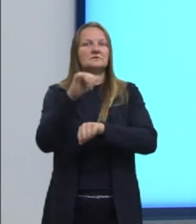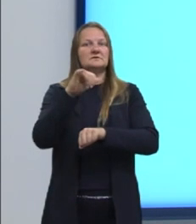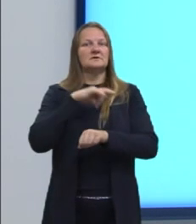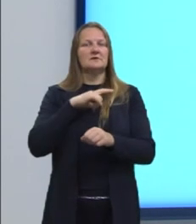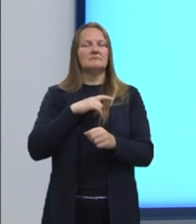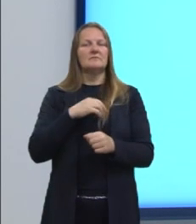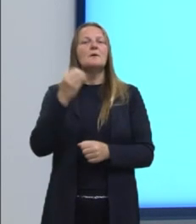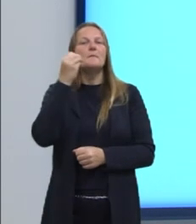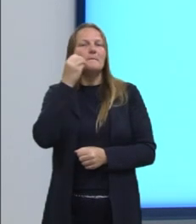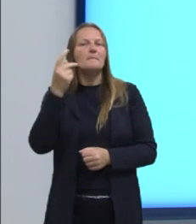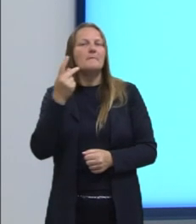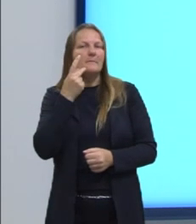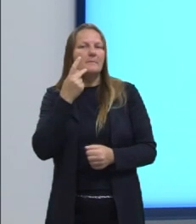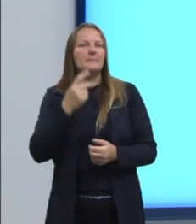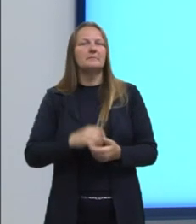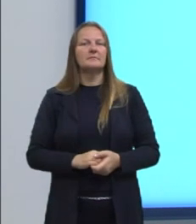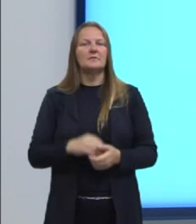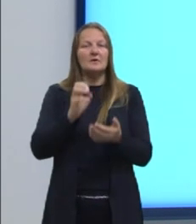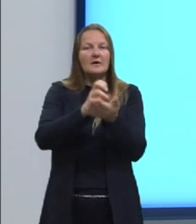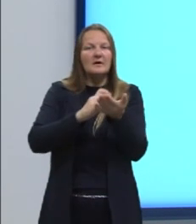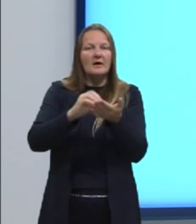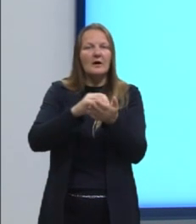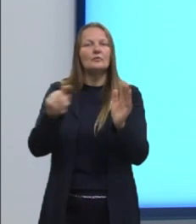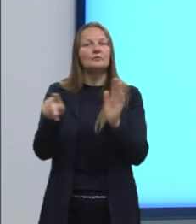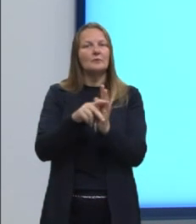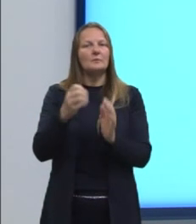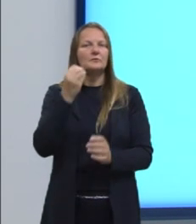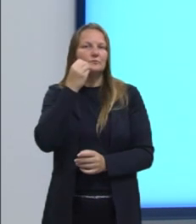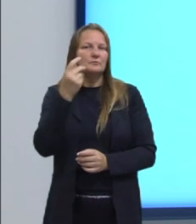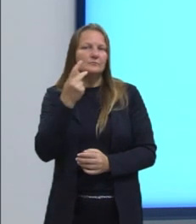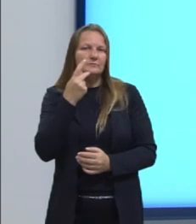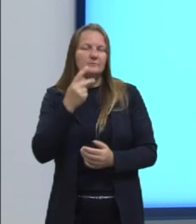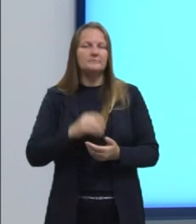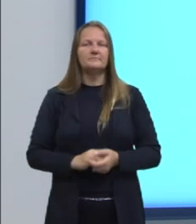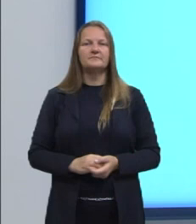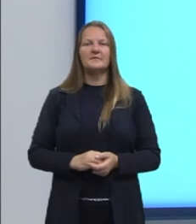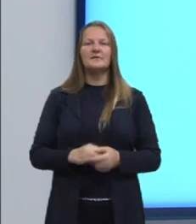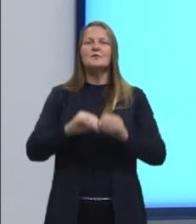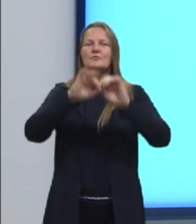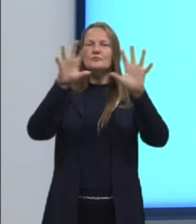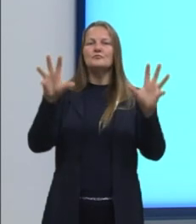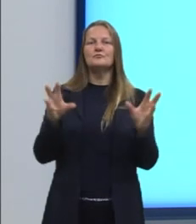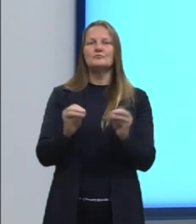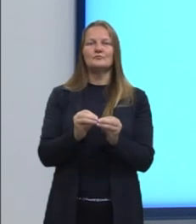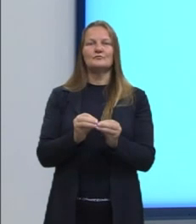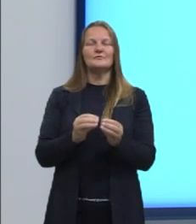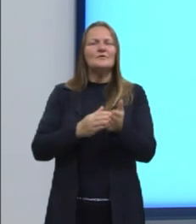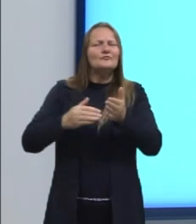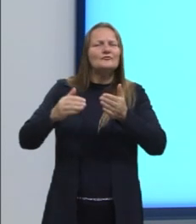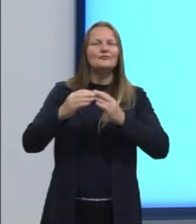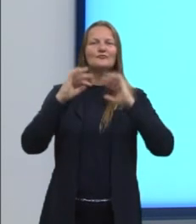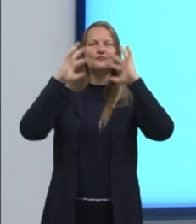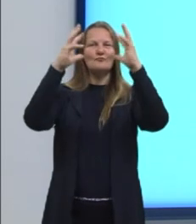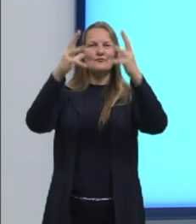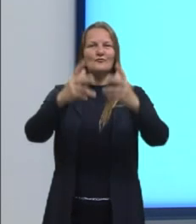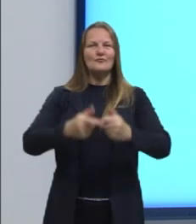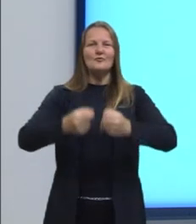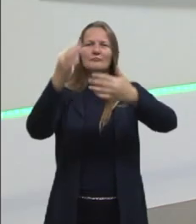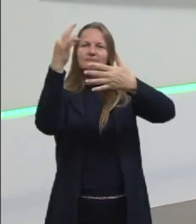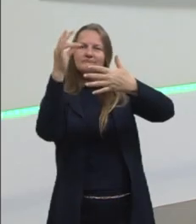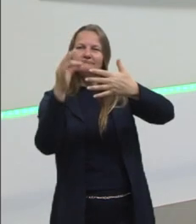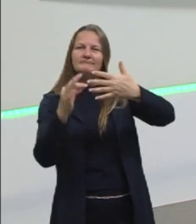é relacionado aos cálculos de probabilidade. E daí, com isso, nós concluímos todo o nosso checklist.